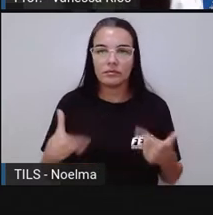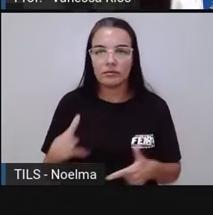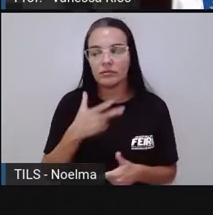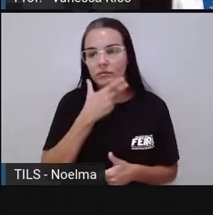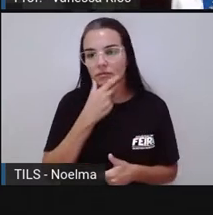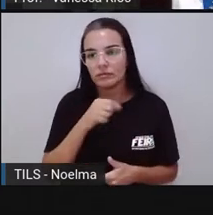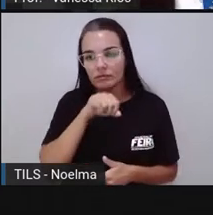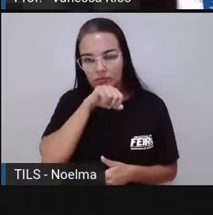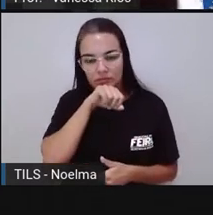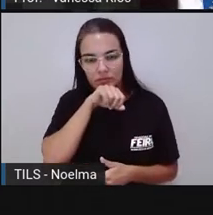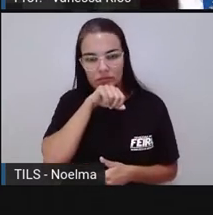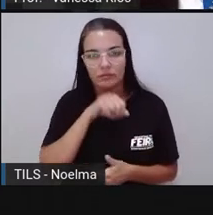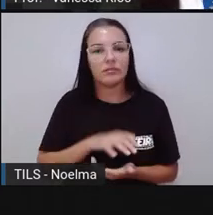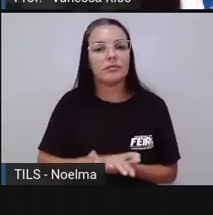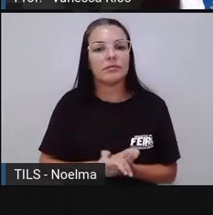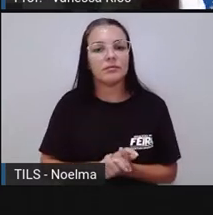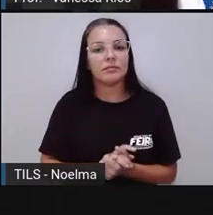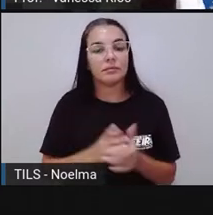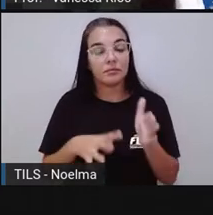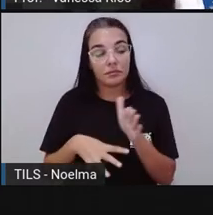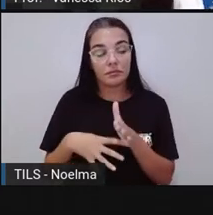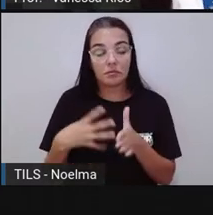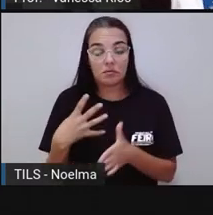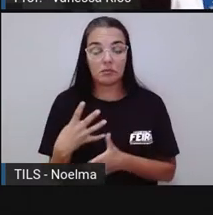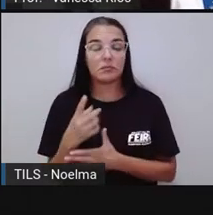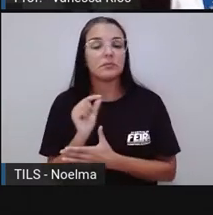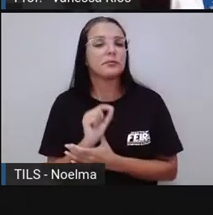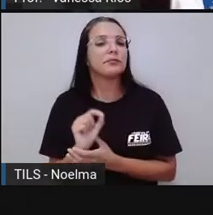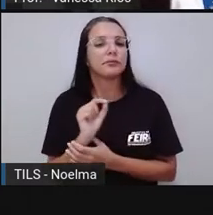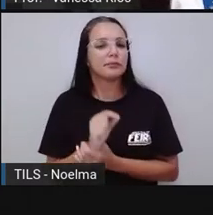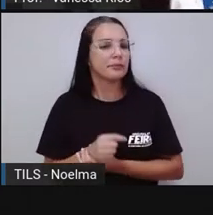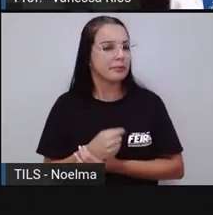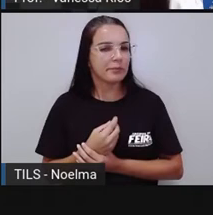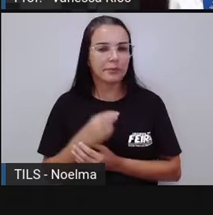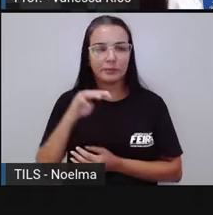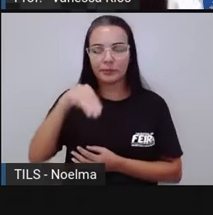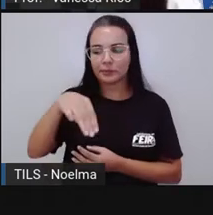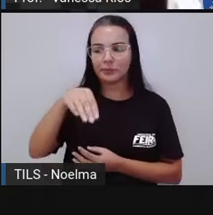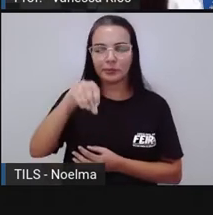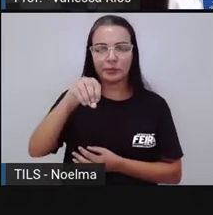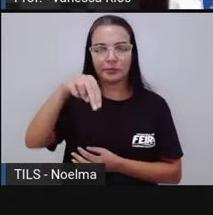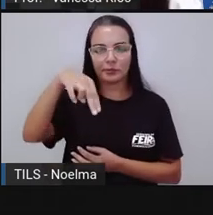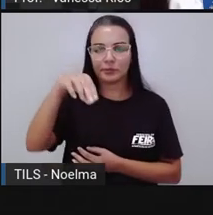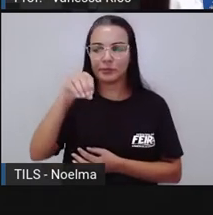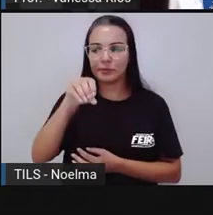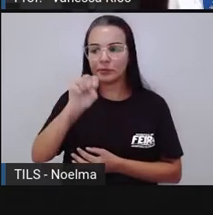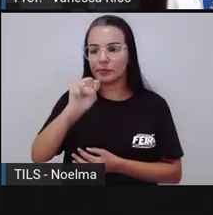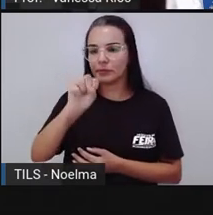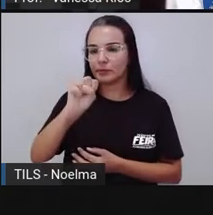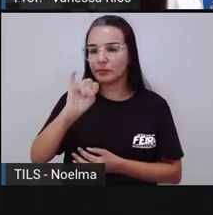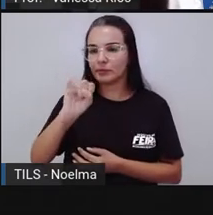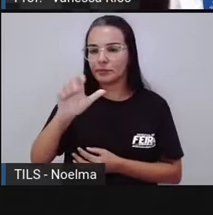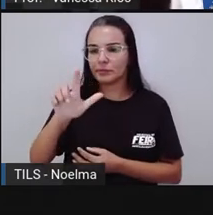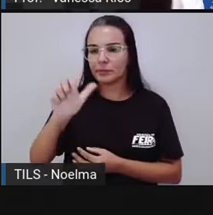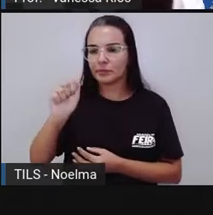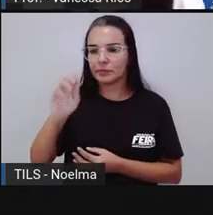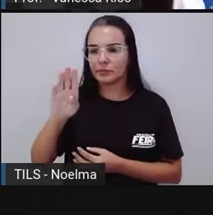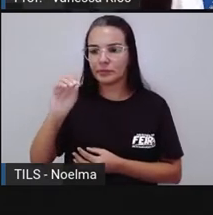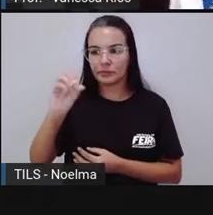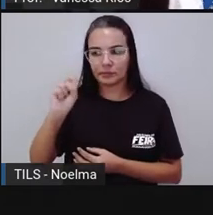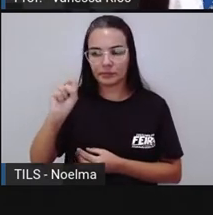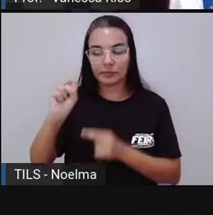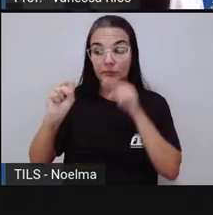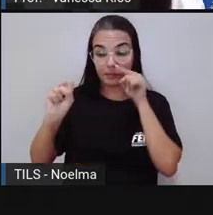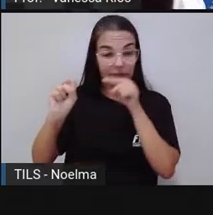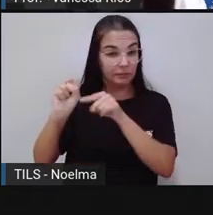E aí, por último, tem monossílabos tônicos. Lembra aí que a Pró falou sobre os monossílabos tônicos.